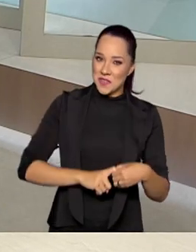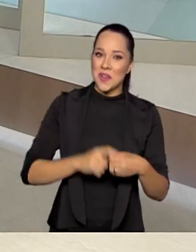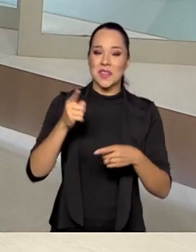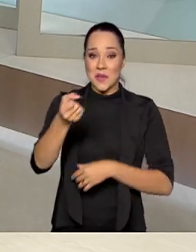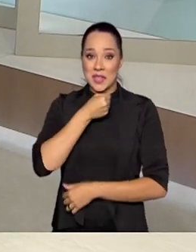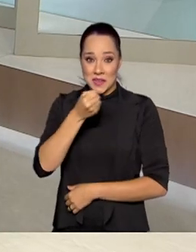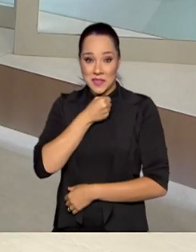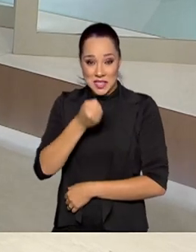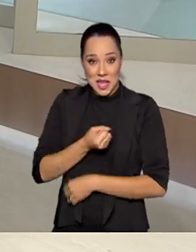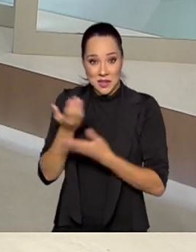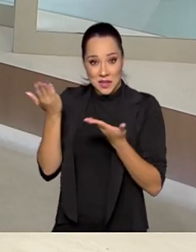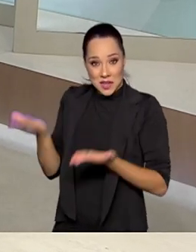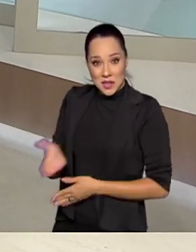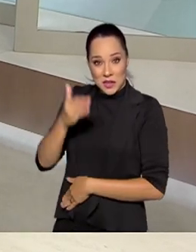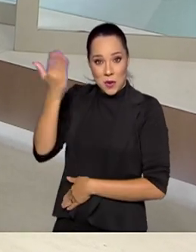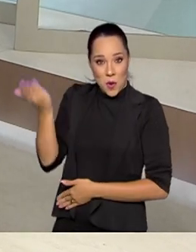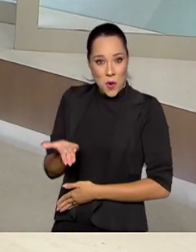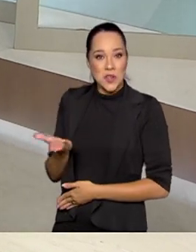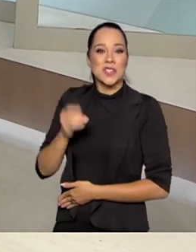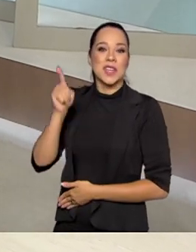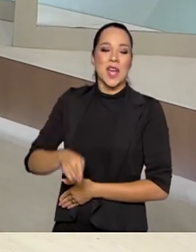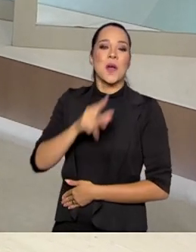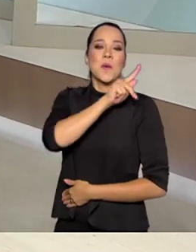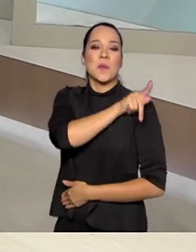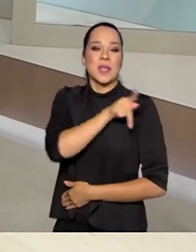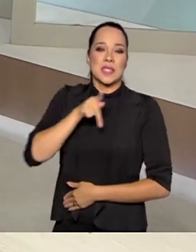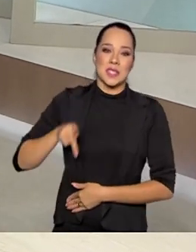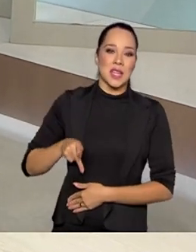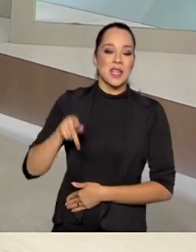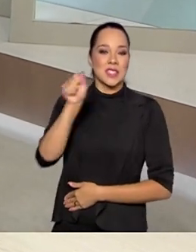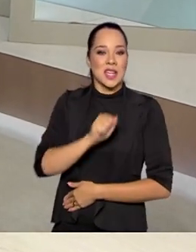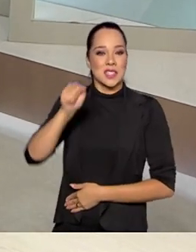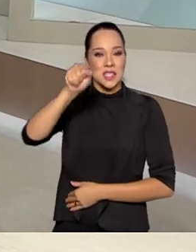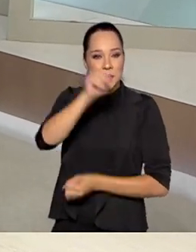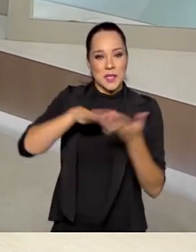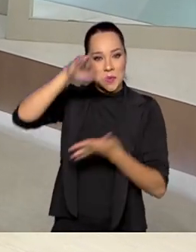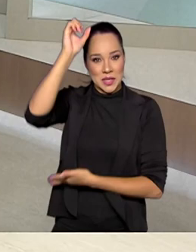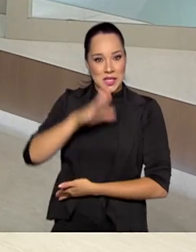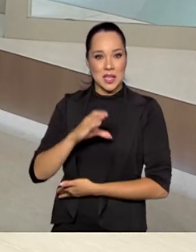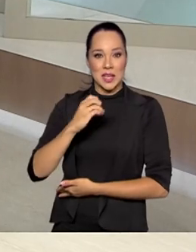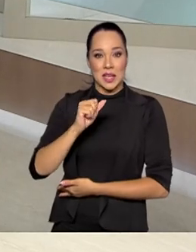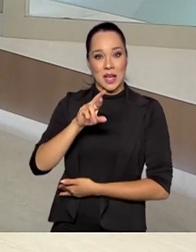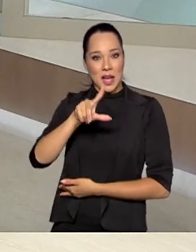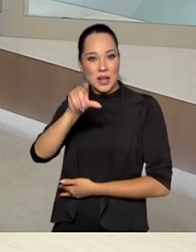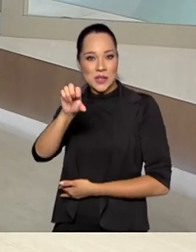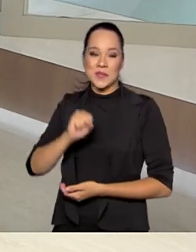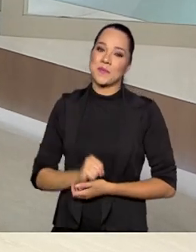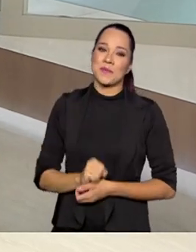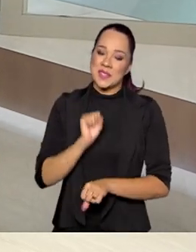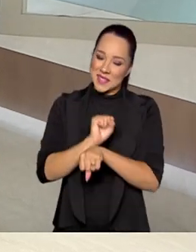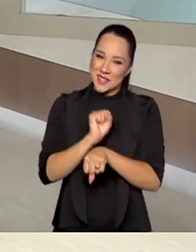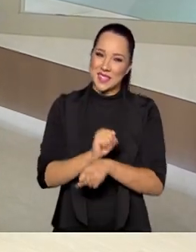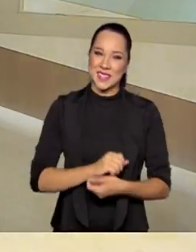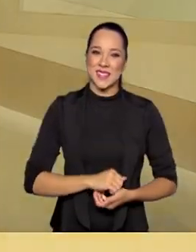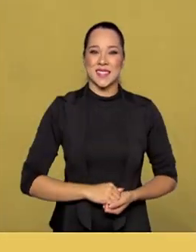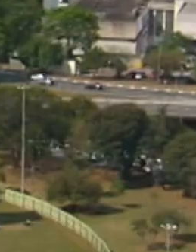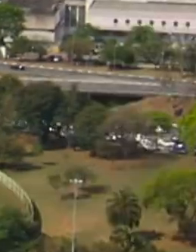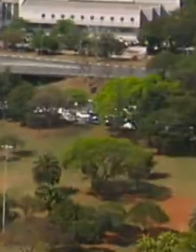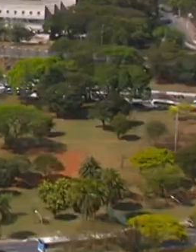entrevistado dessa edição do Brasil em Pauta é o presidente da Agência Espacial Brasileira, Carlos Moura. Não saia daí.